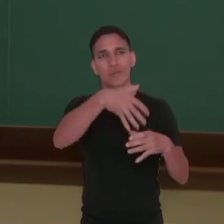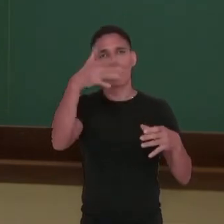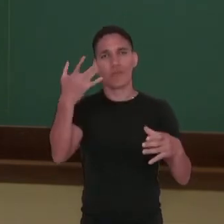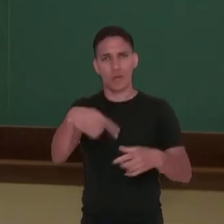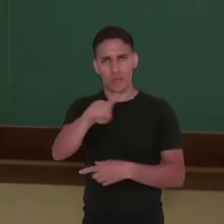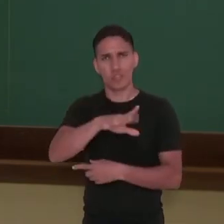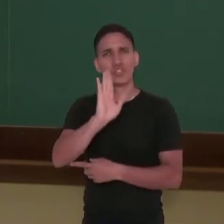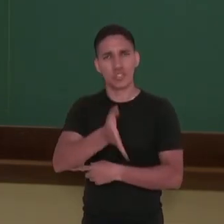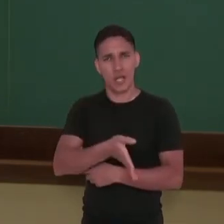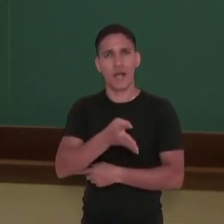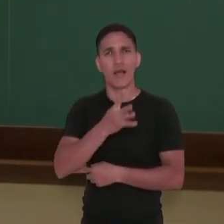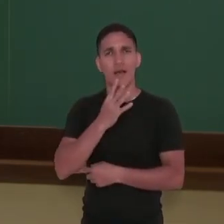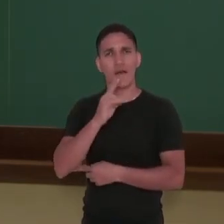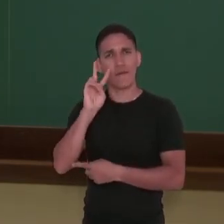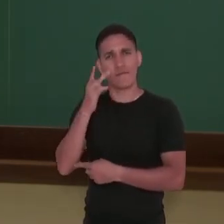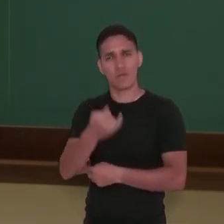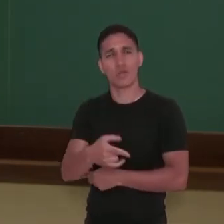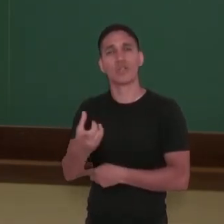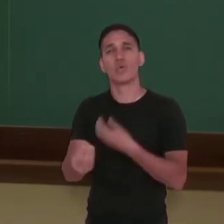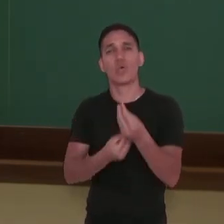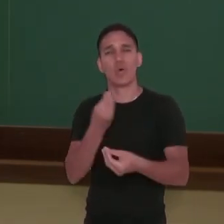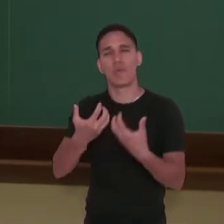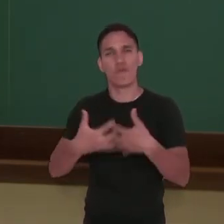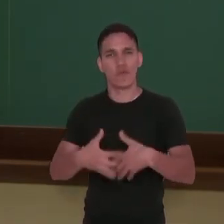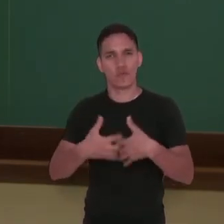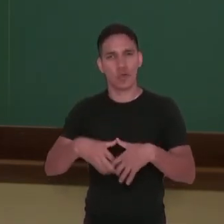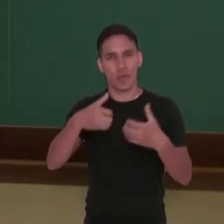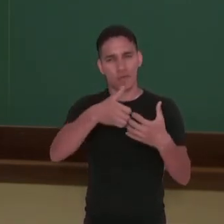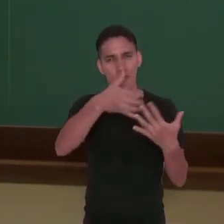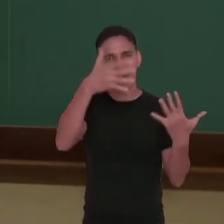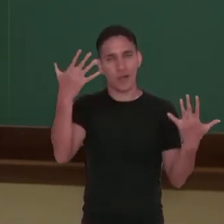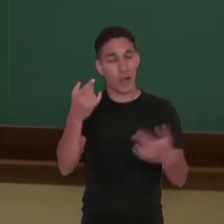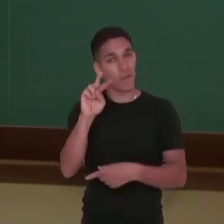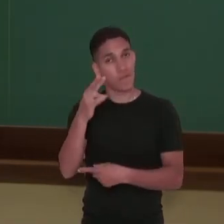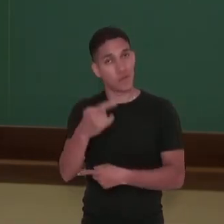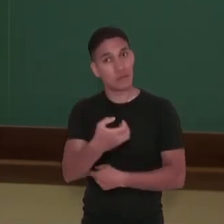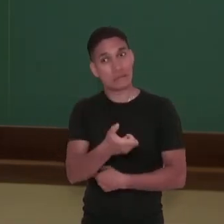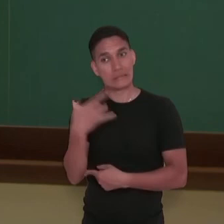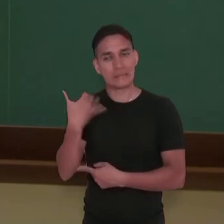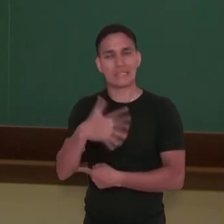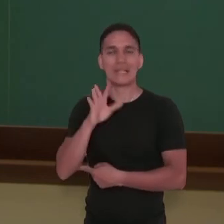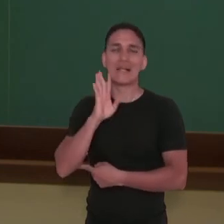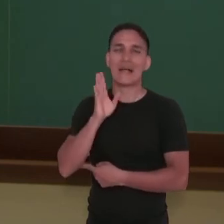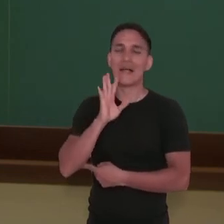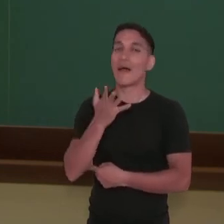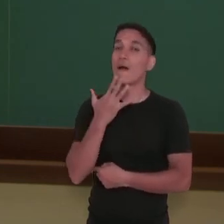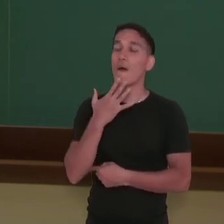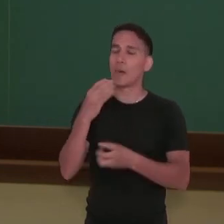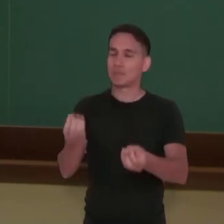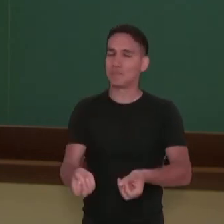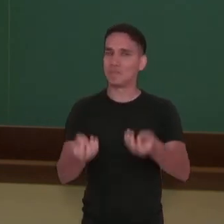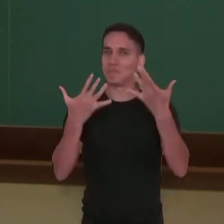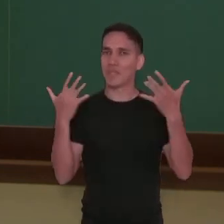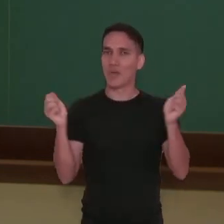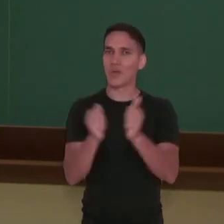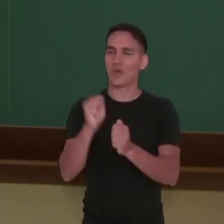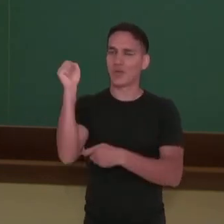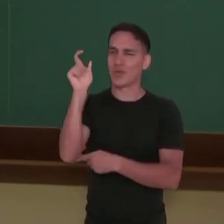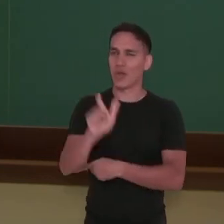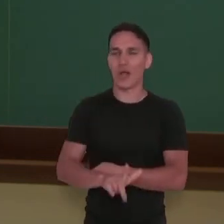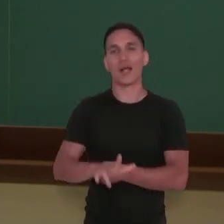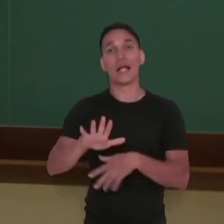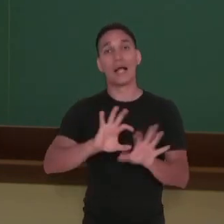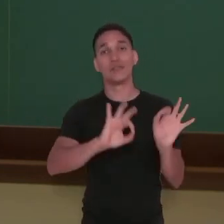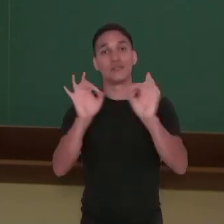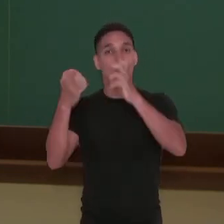visualizou o arco-íris? Veja quanta coisa legal a cor nos proporciona junto com a luz. Neste